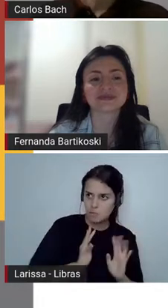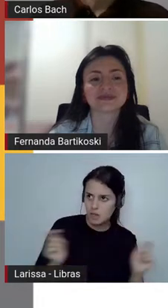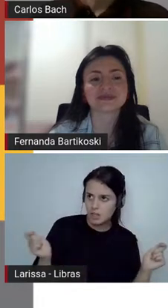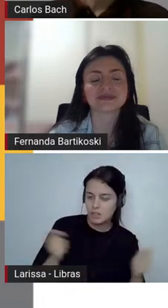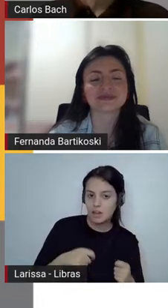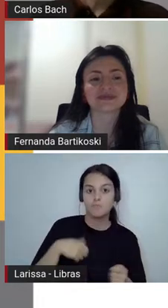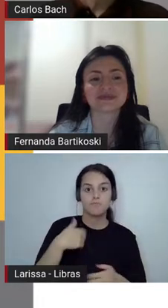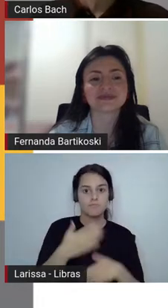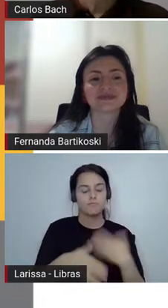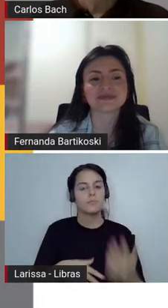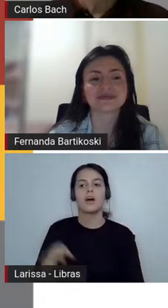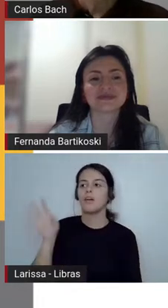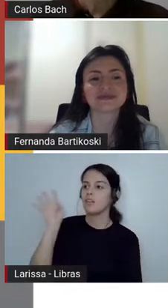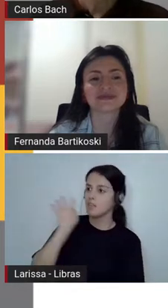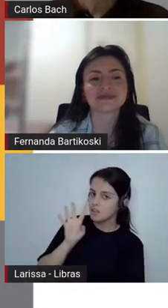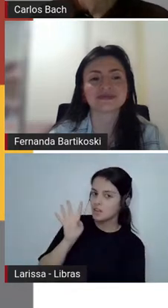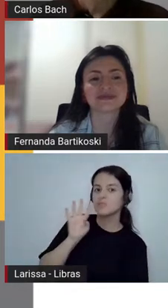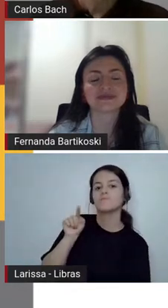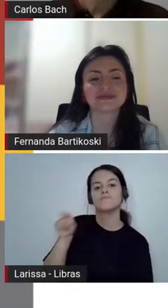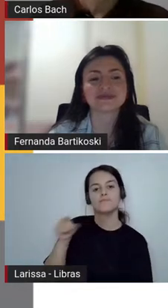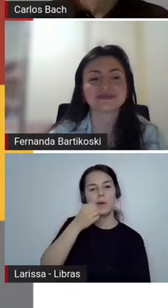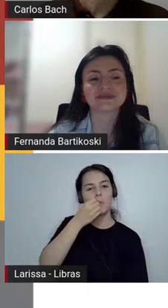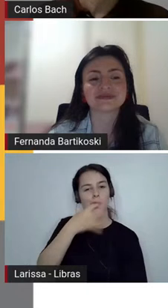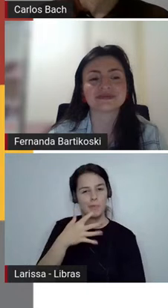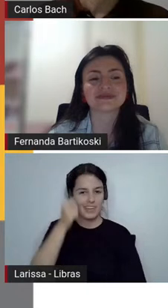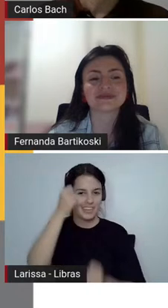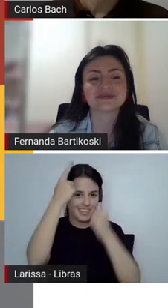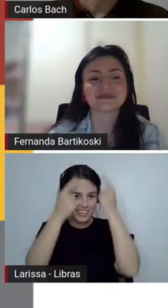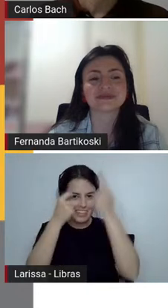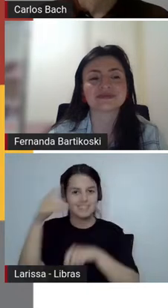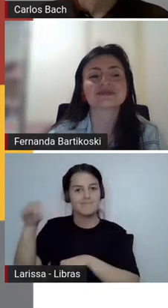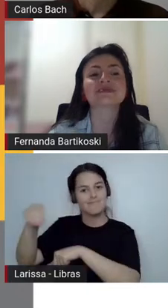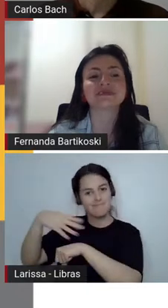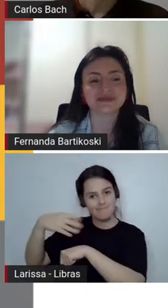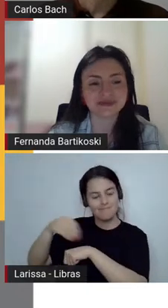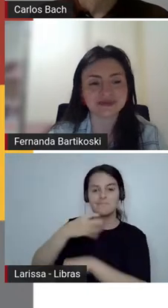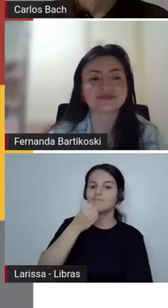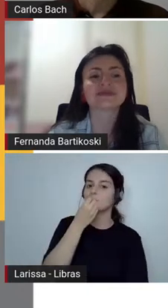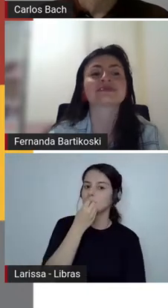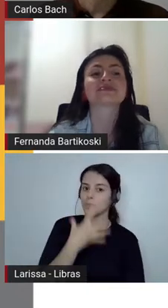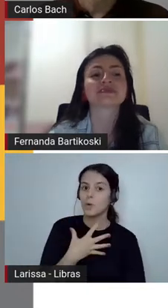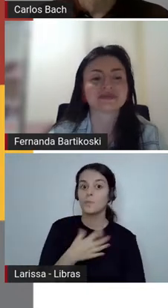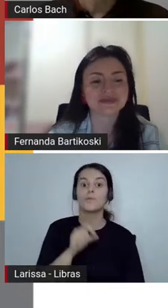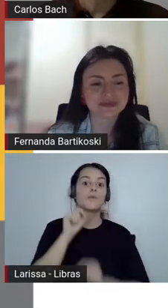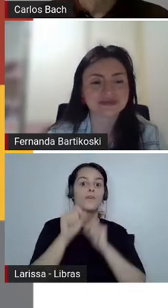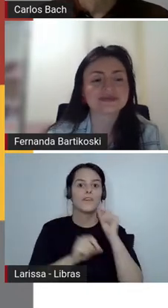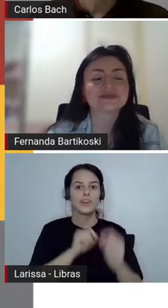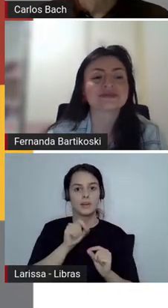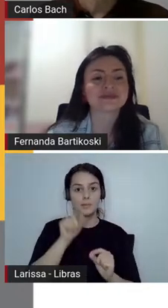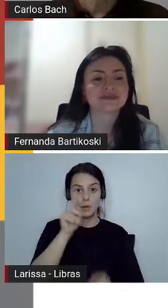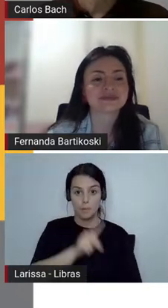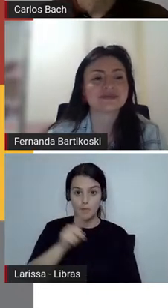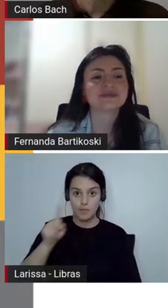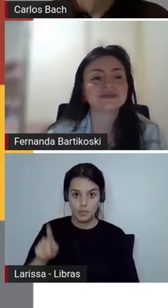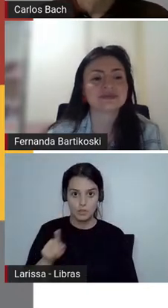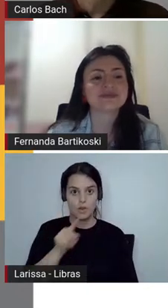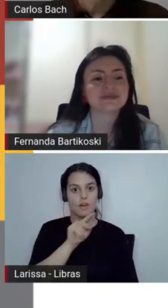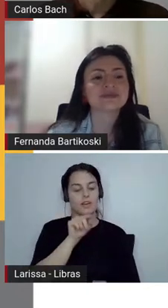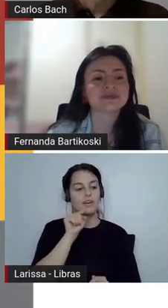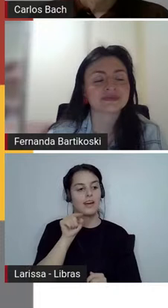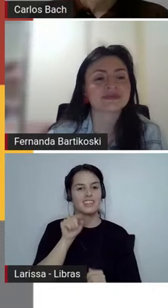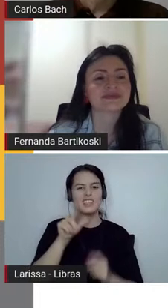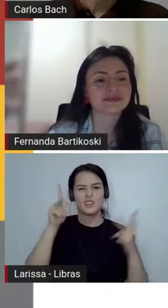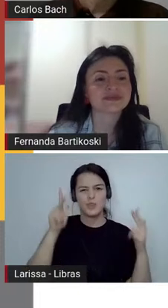a gente é esse leitor exemplar dentro da sala de aula. Isso na formação do leitor a gente fala